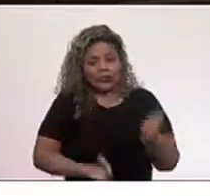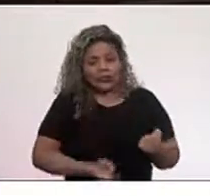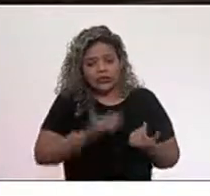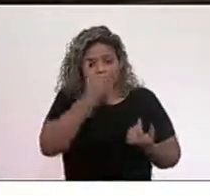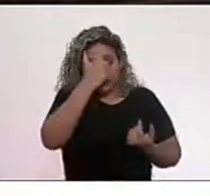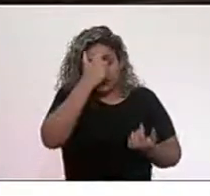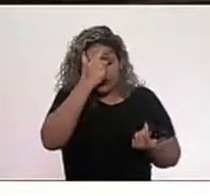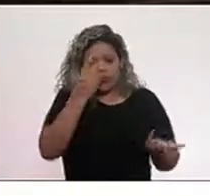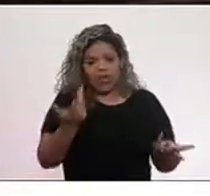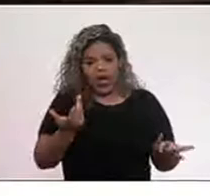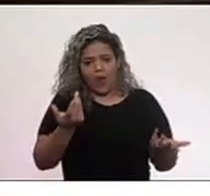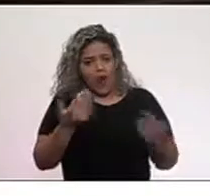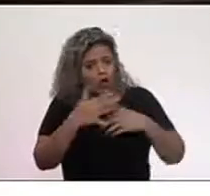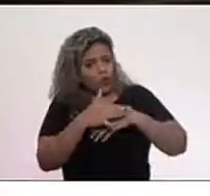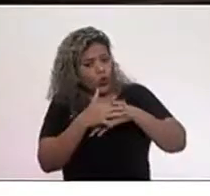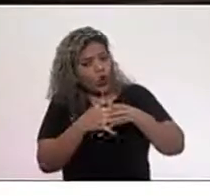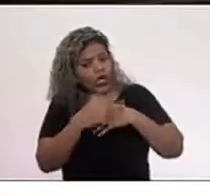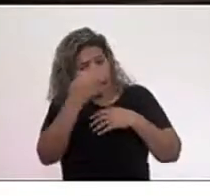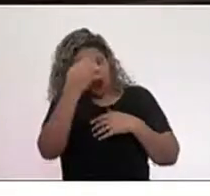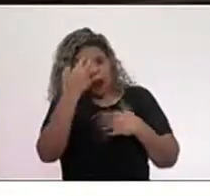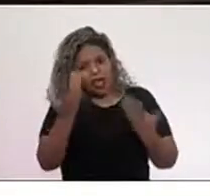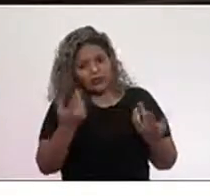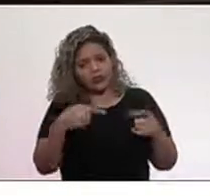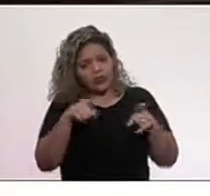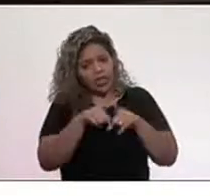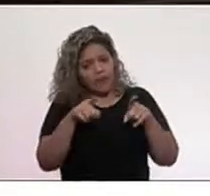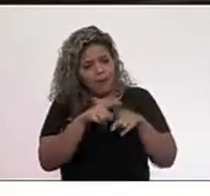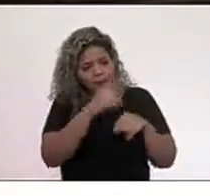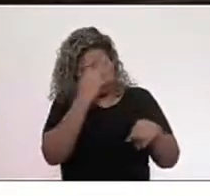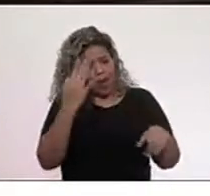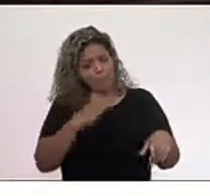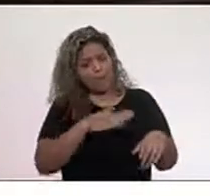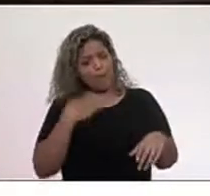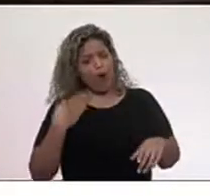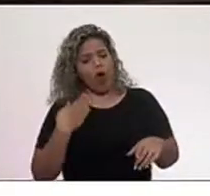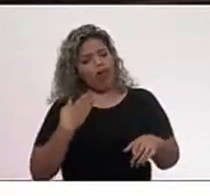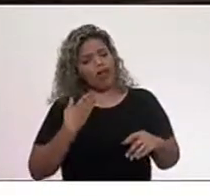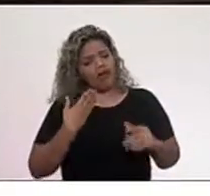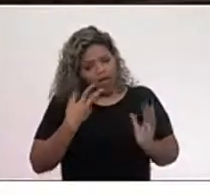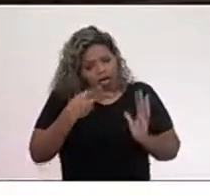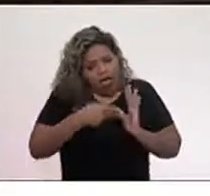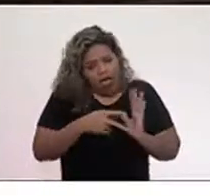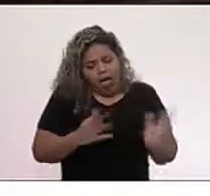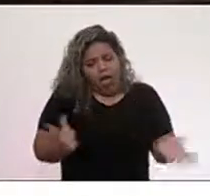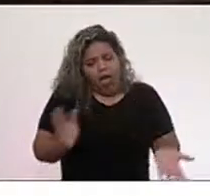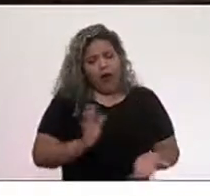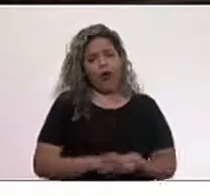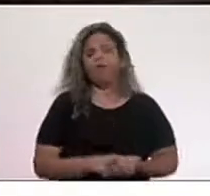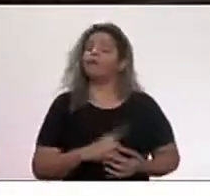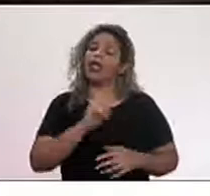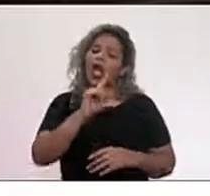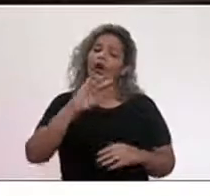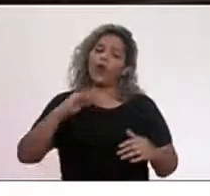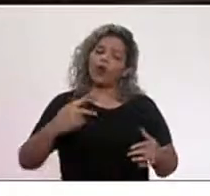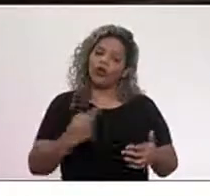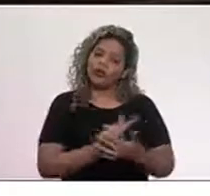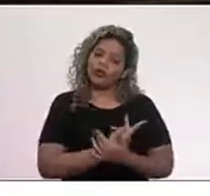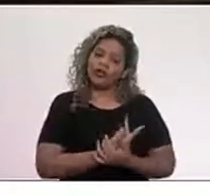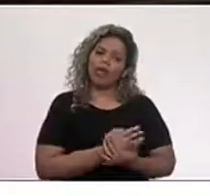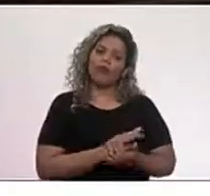que é enorme, senhor presidente, mas a gente tem pessoas que são mortas concretamente, como aconteceu